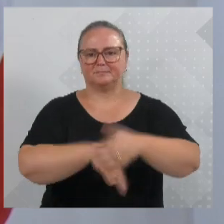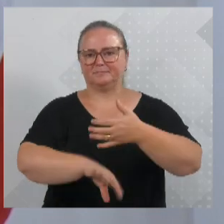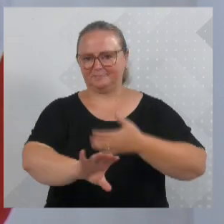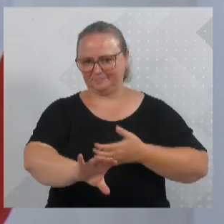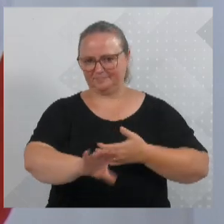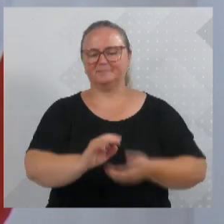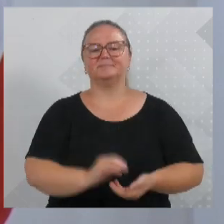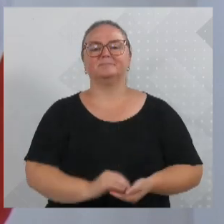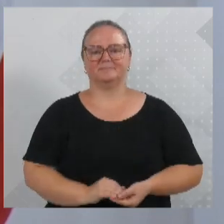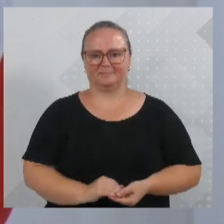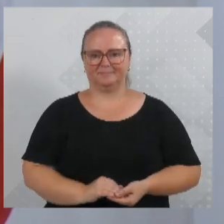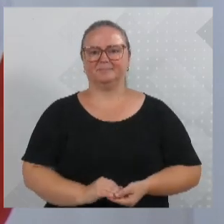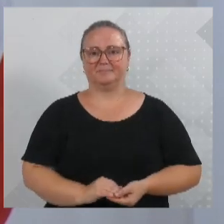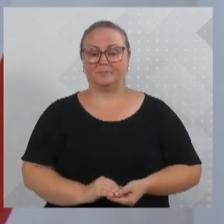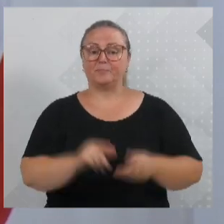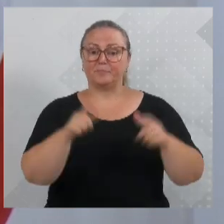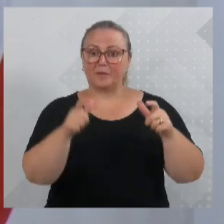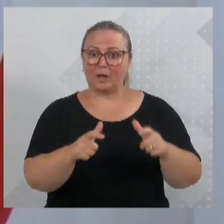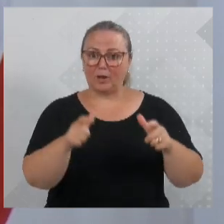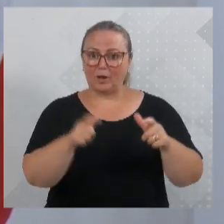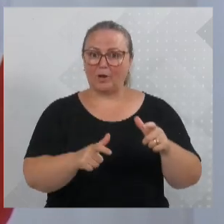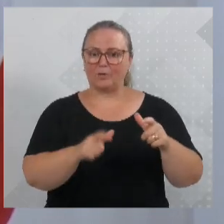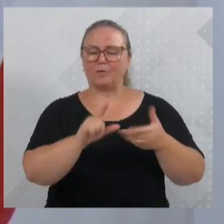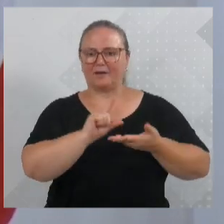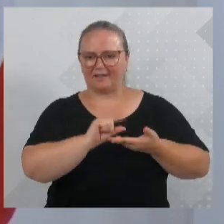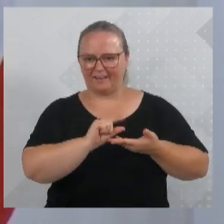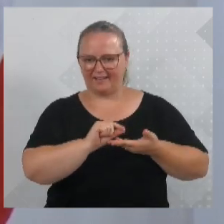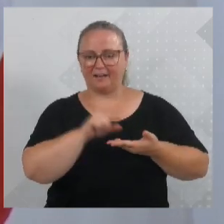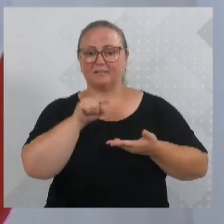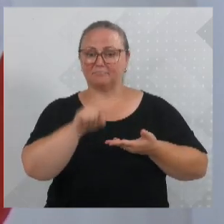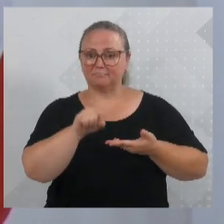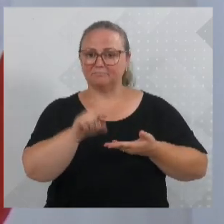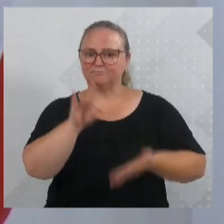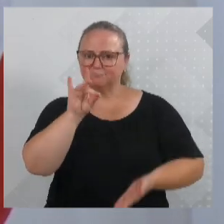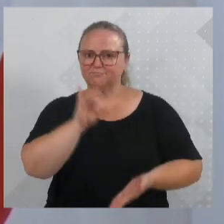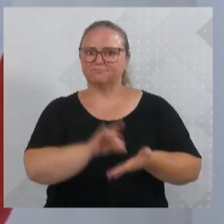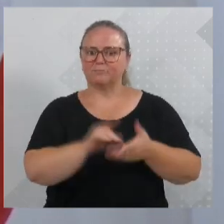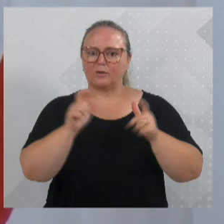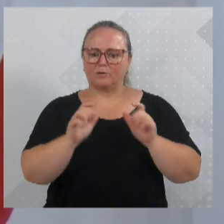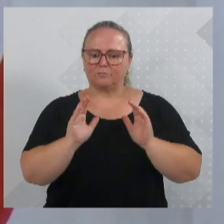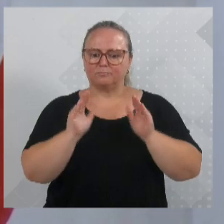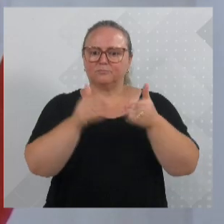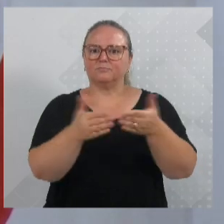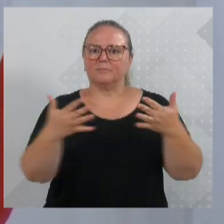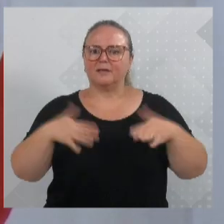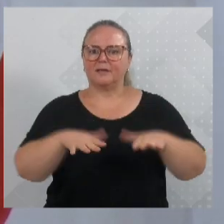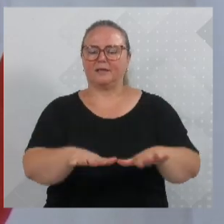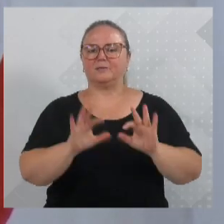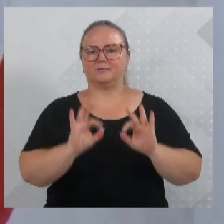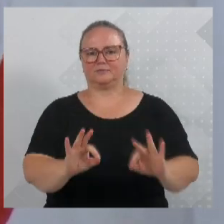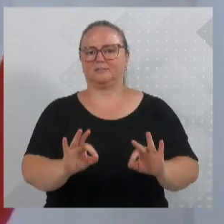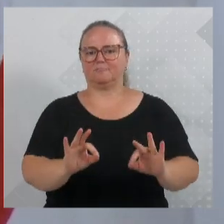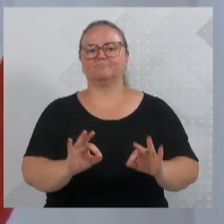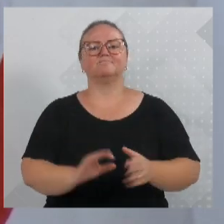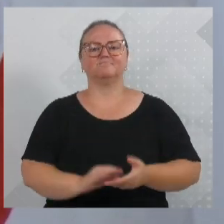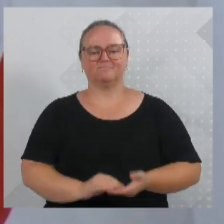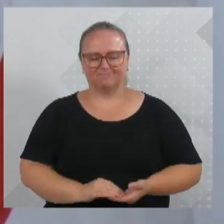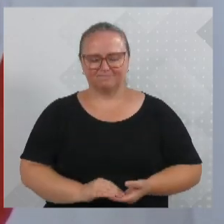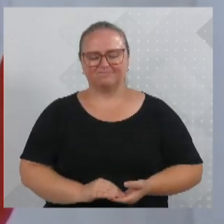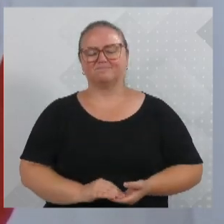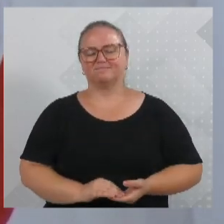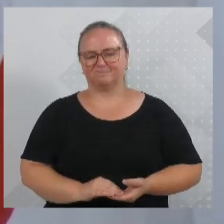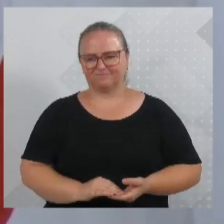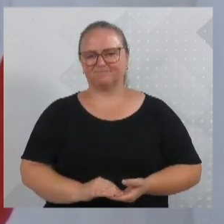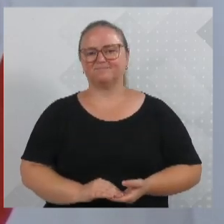tem sido um lugar onde está virando um grande foco da inclusão no nosso